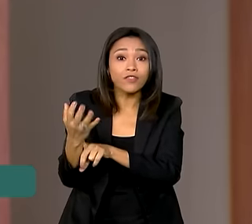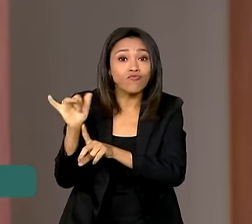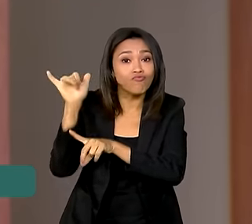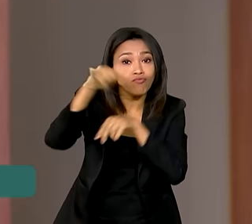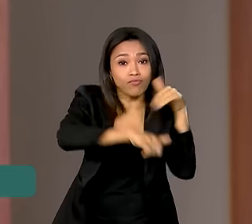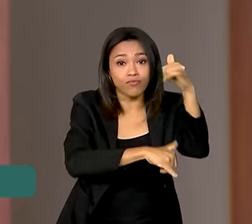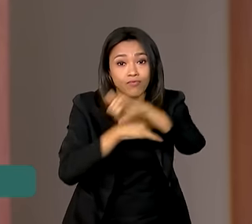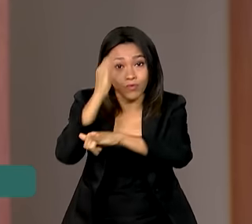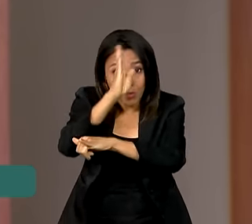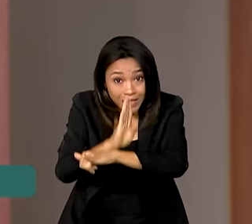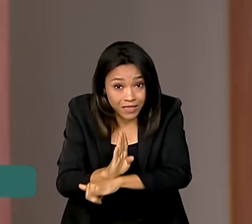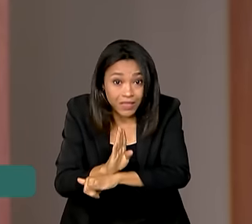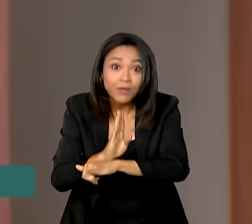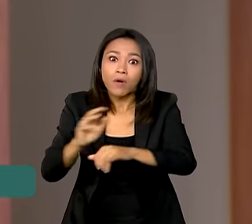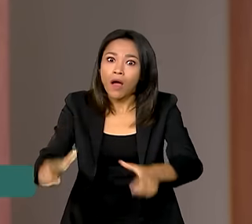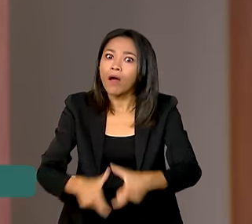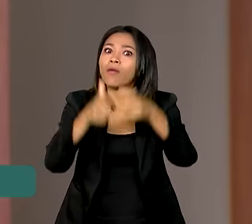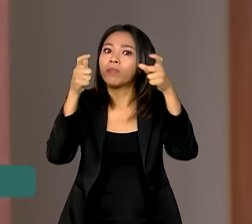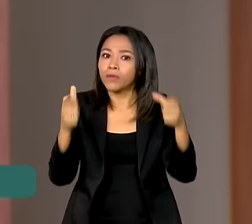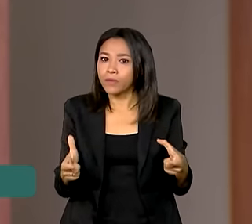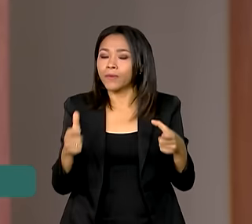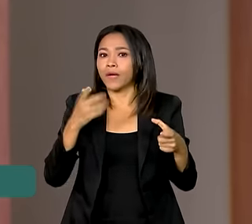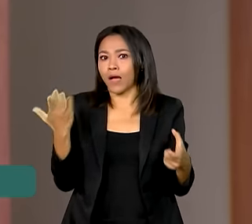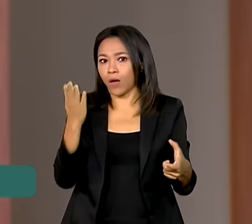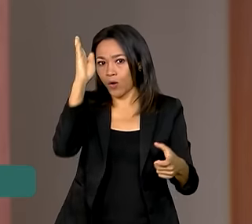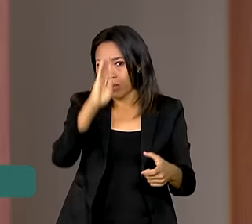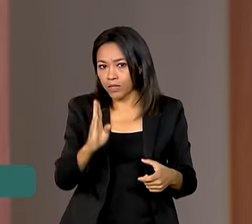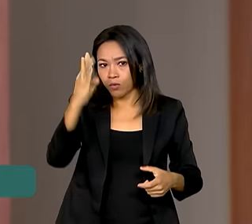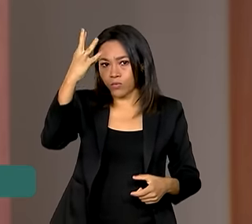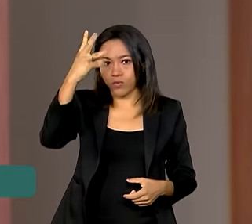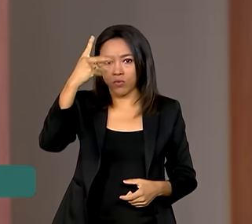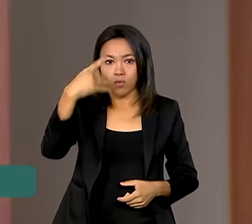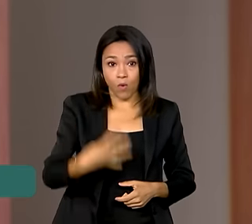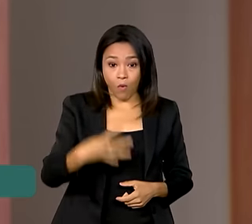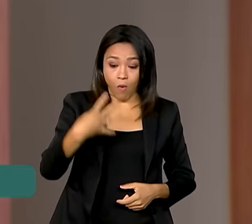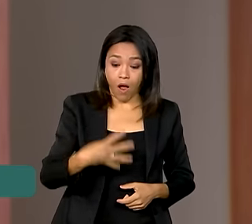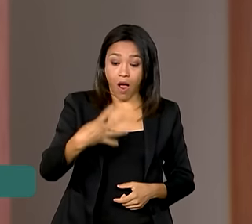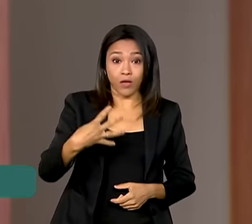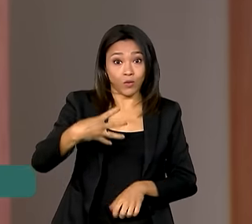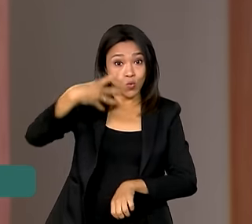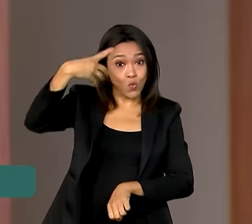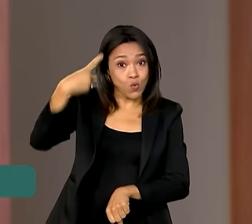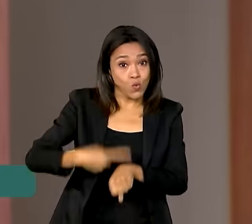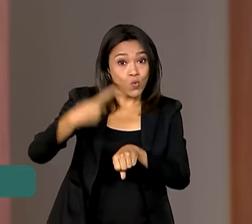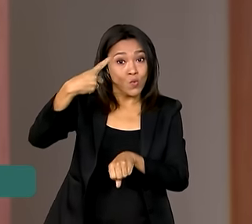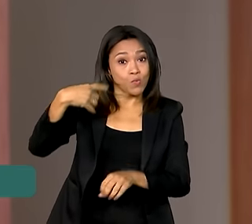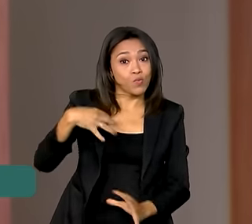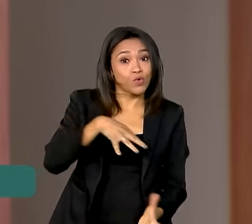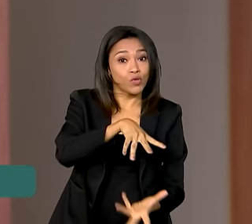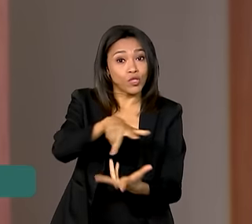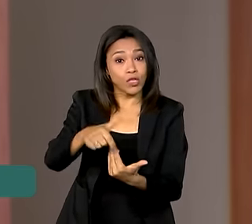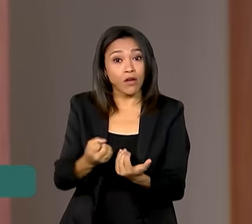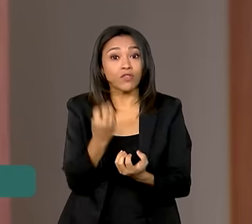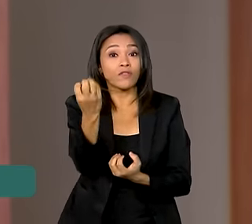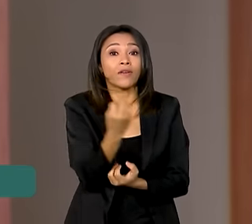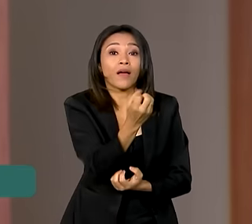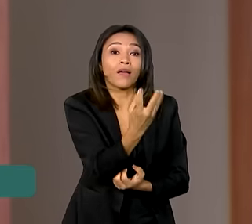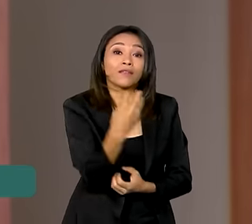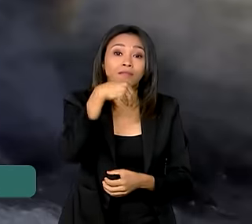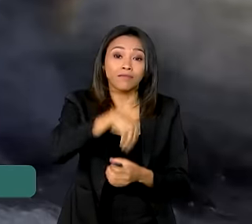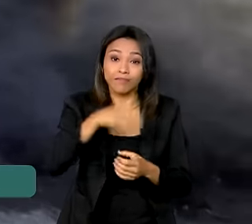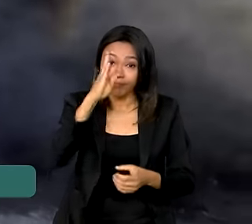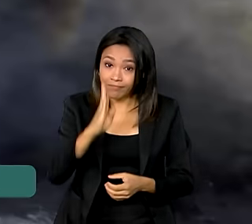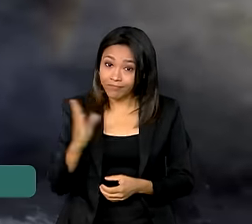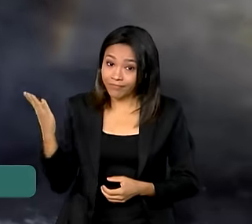também cresceram. E agora o Brasil ocupa a quarta posição no ranking mundial de voos domésticos. Confira na reportagem.